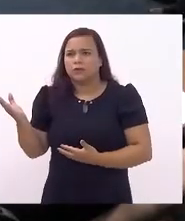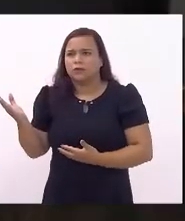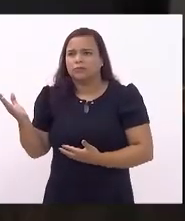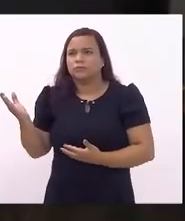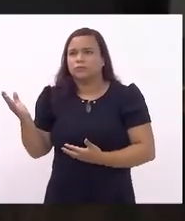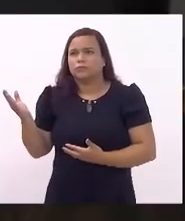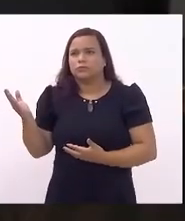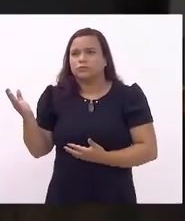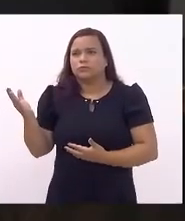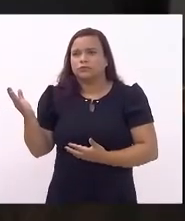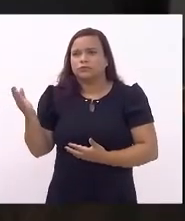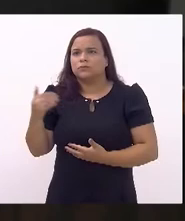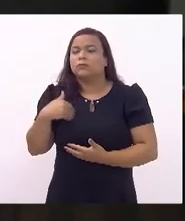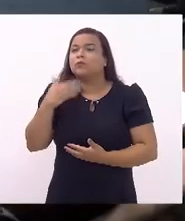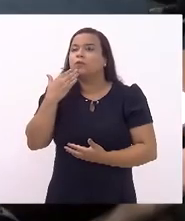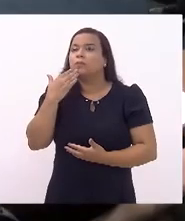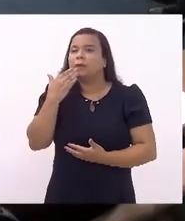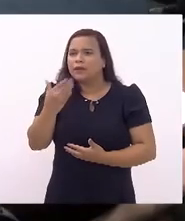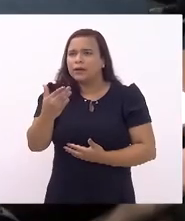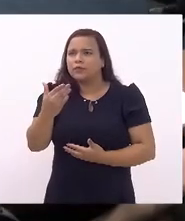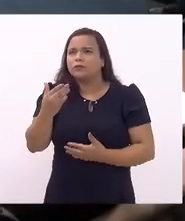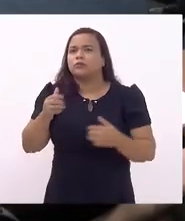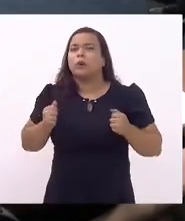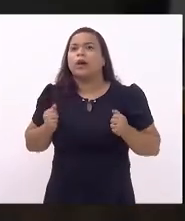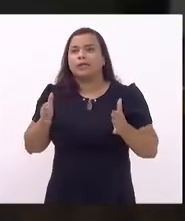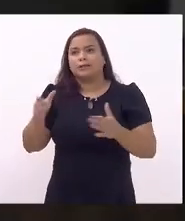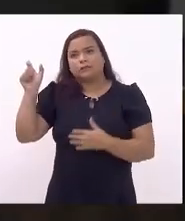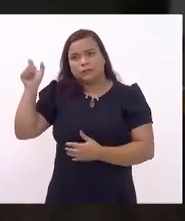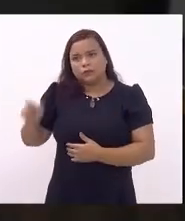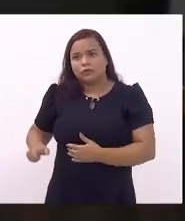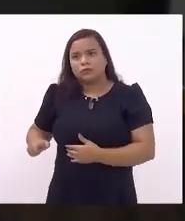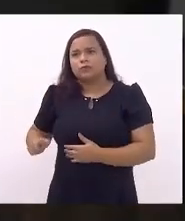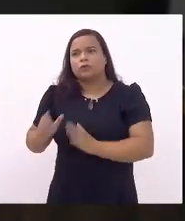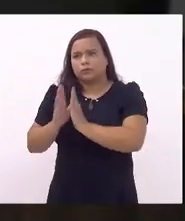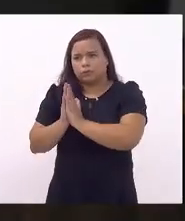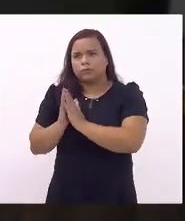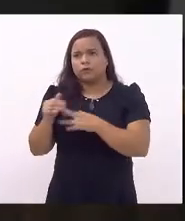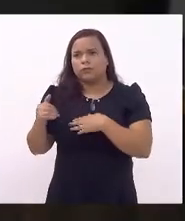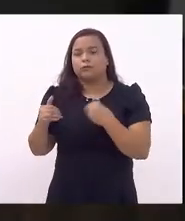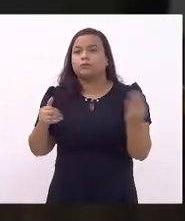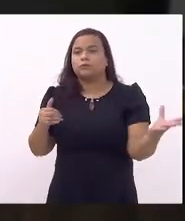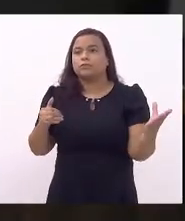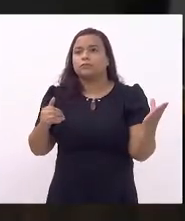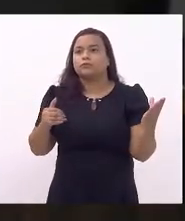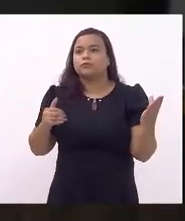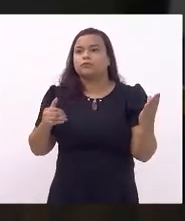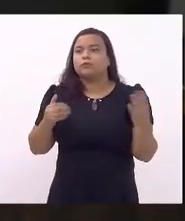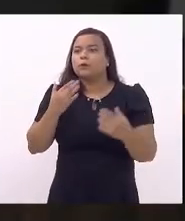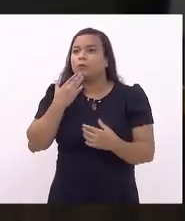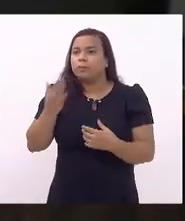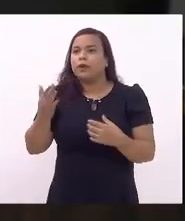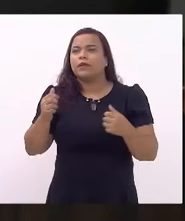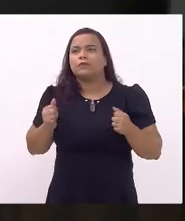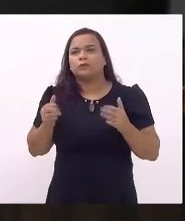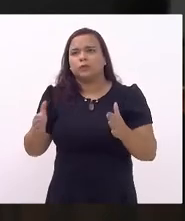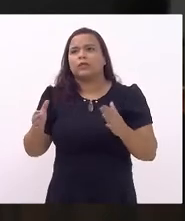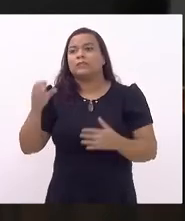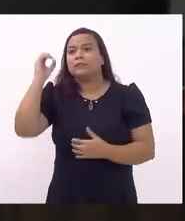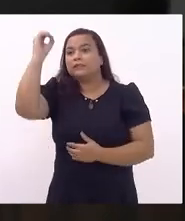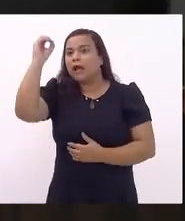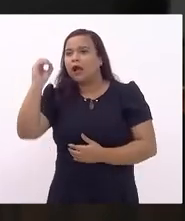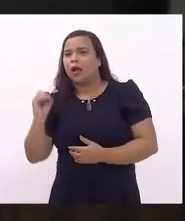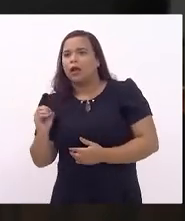Só para agradecer. Eu peço assessoria, por favor, com a excelência, que retire, que zere o painel.